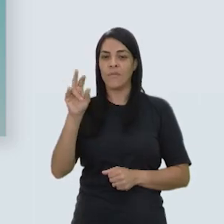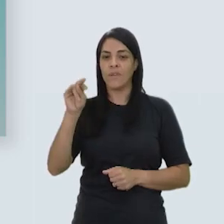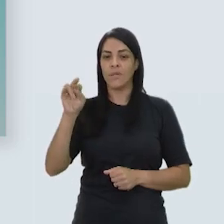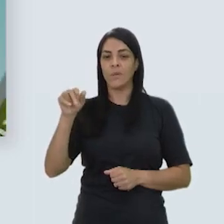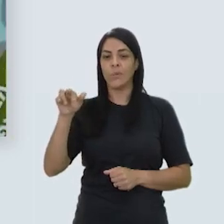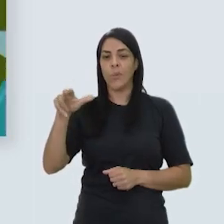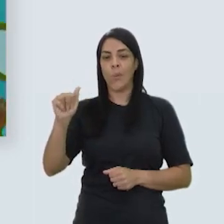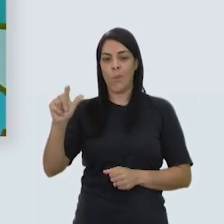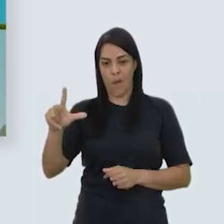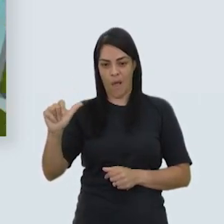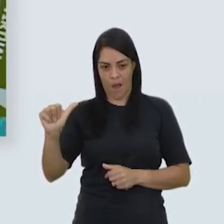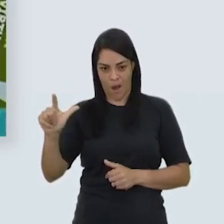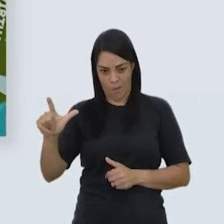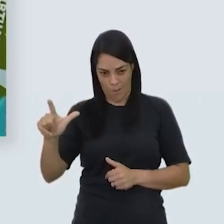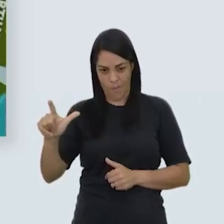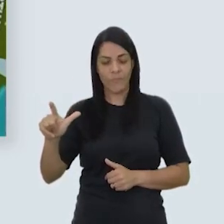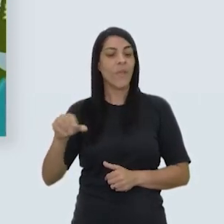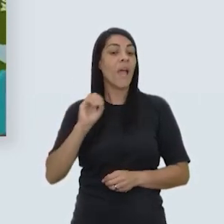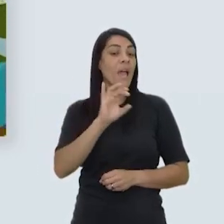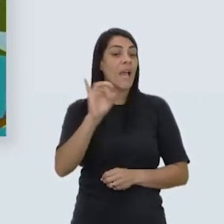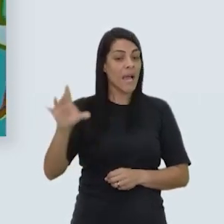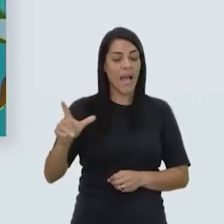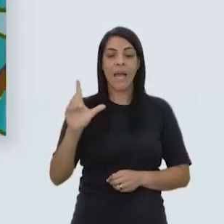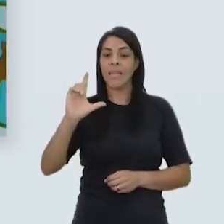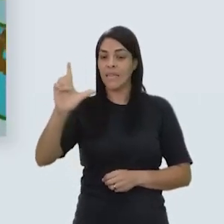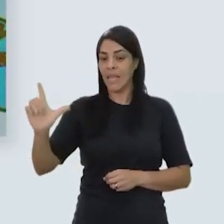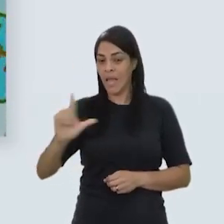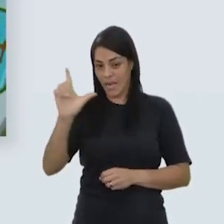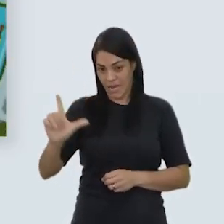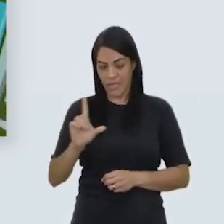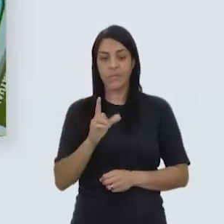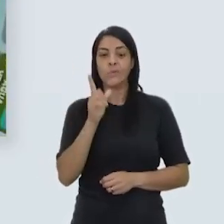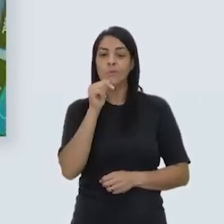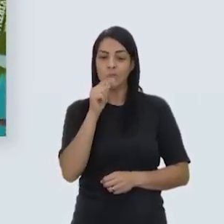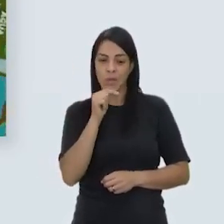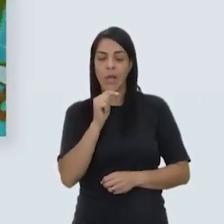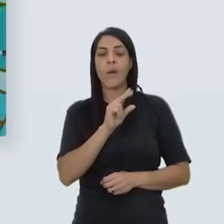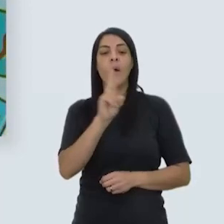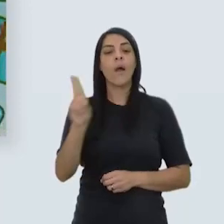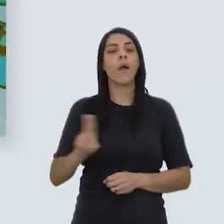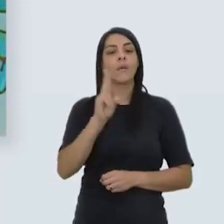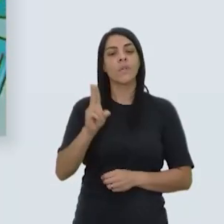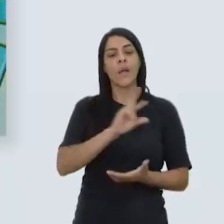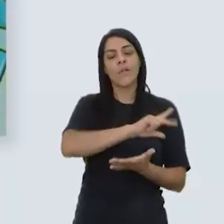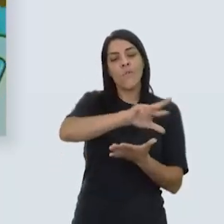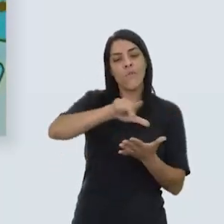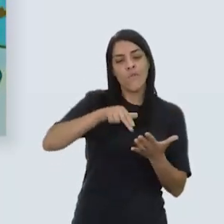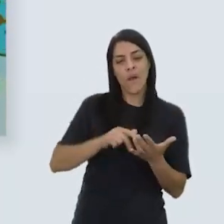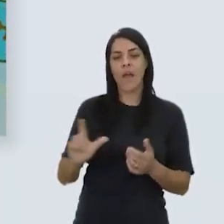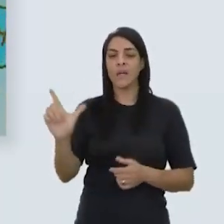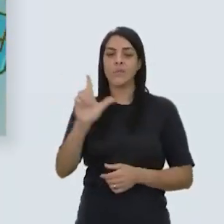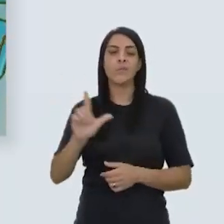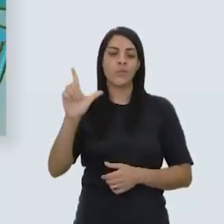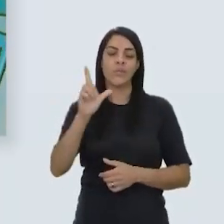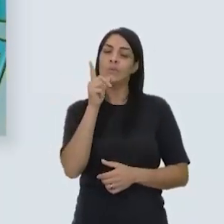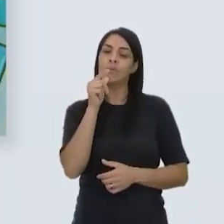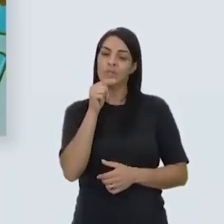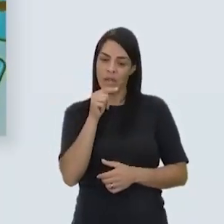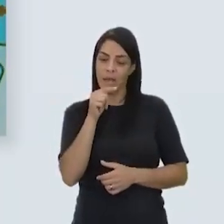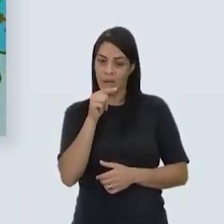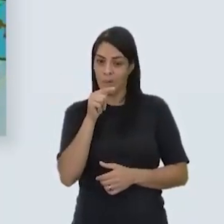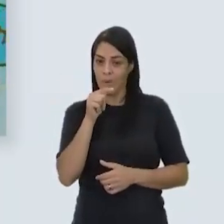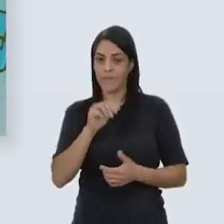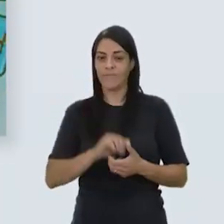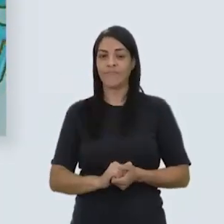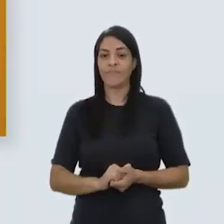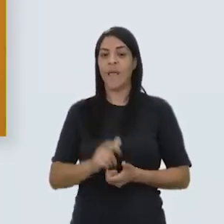ter uma ideia, para cada litro de água mineral produzido, são consumidos vários litros de água virtual. E essa água toda cai do céu